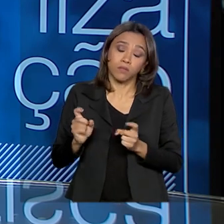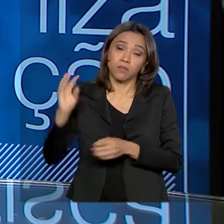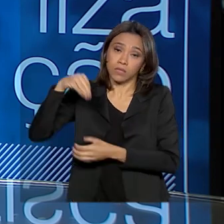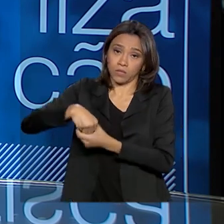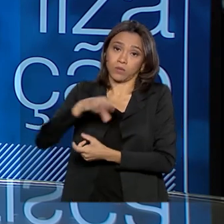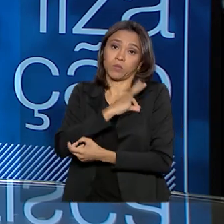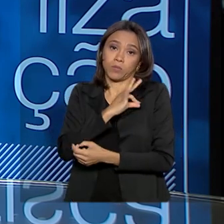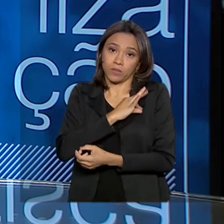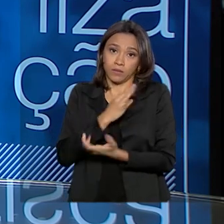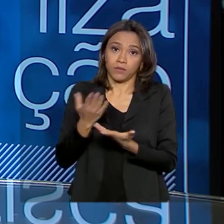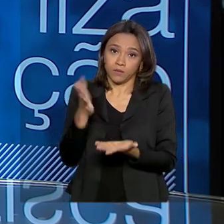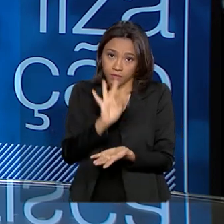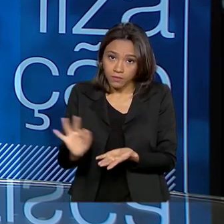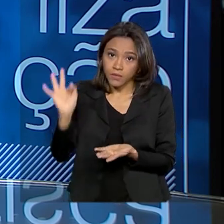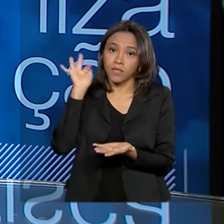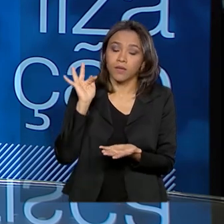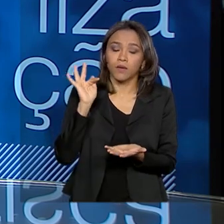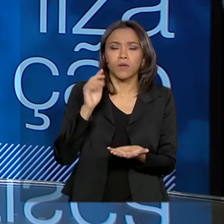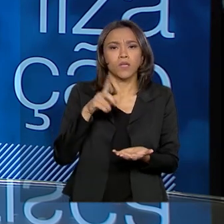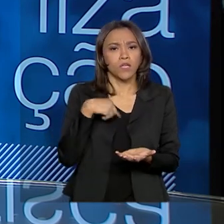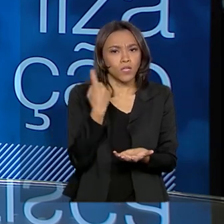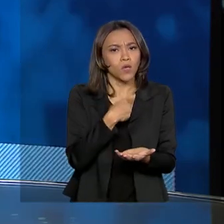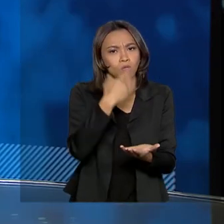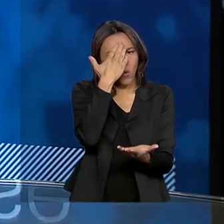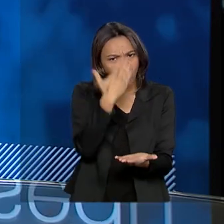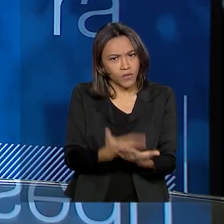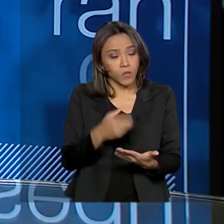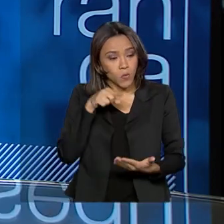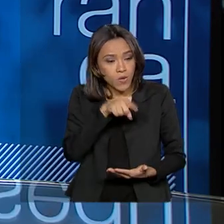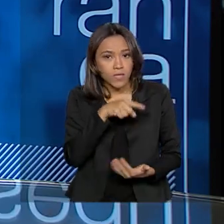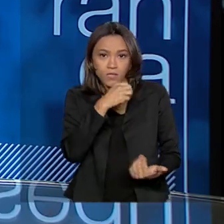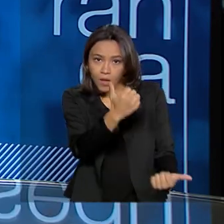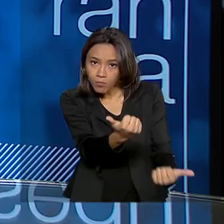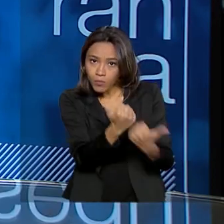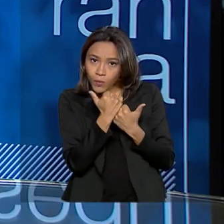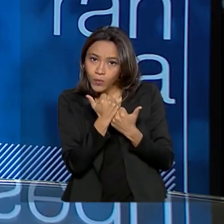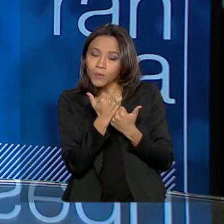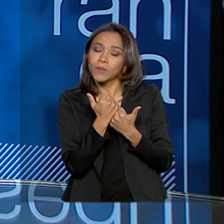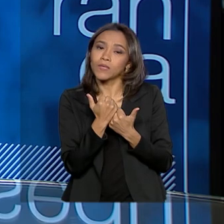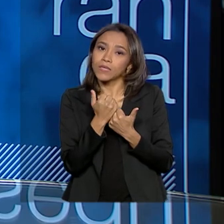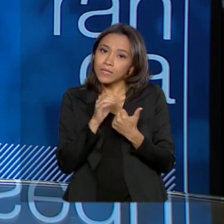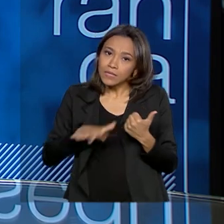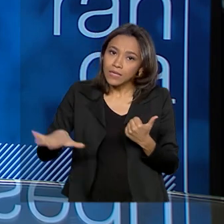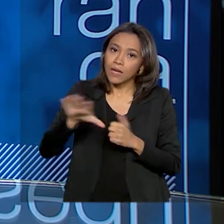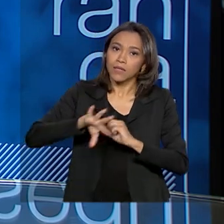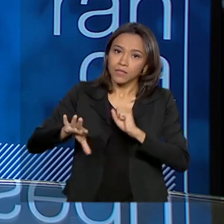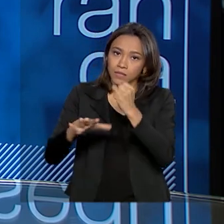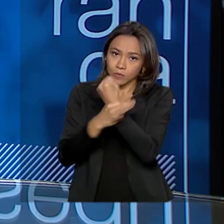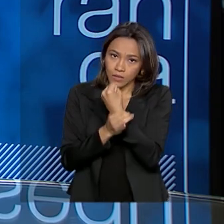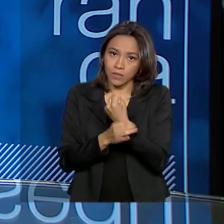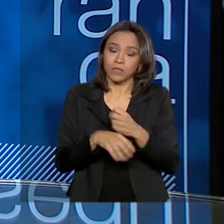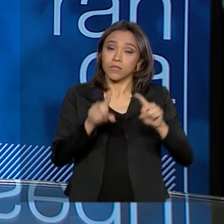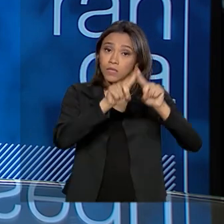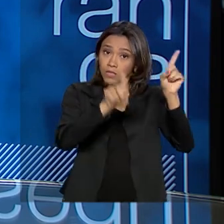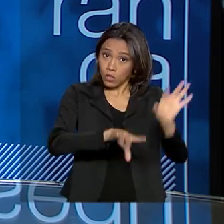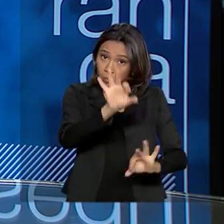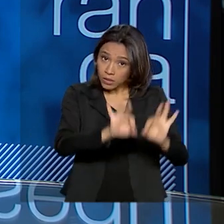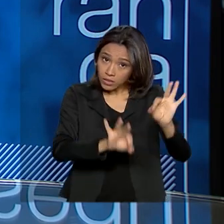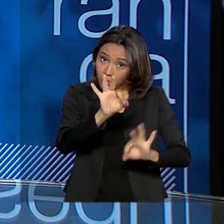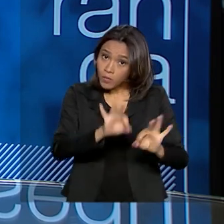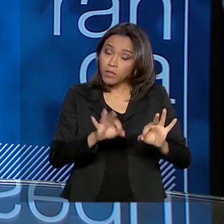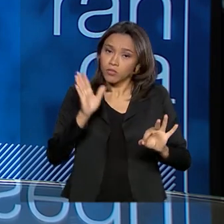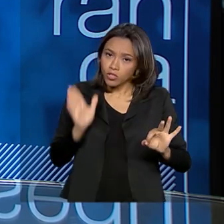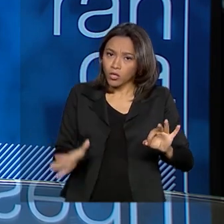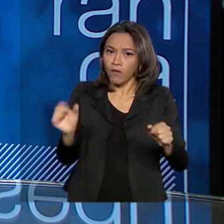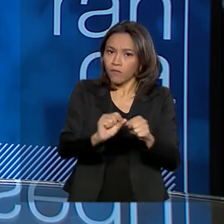e confiante de que com esse apoio que nós estamos tendo dentro da segurança pública, com o planejamento que a polícia fez, nós